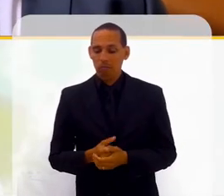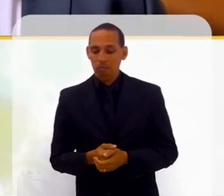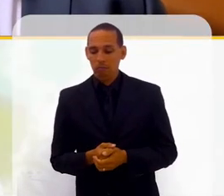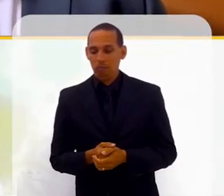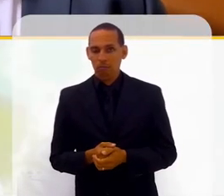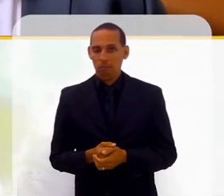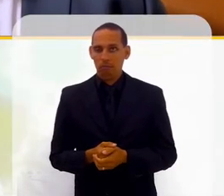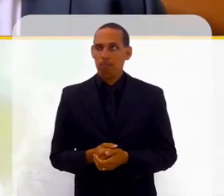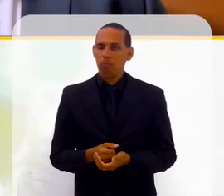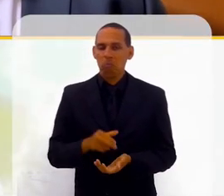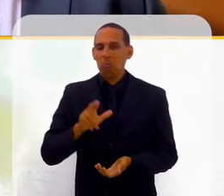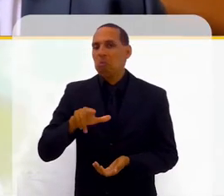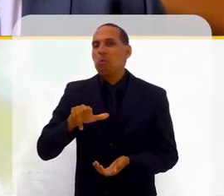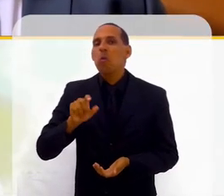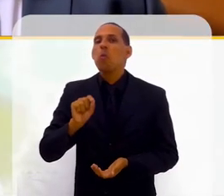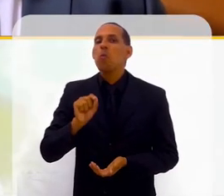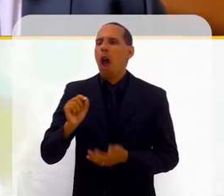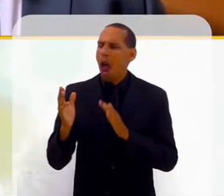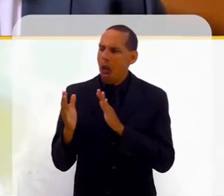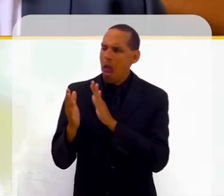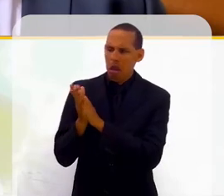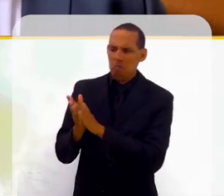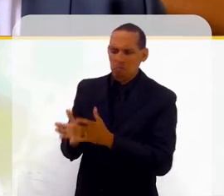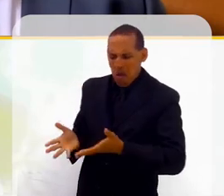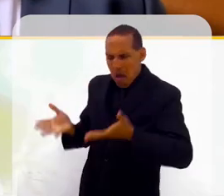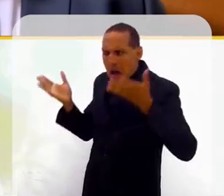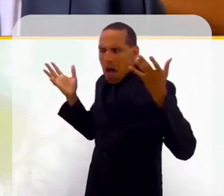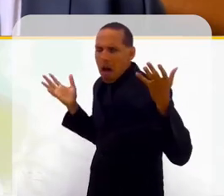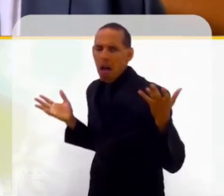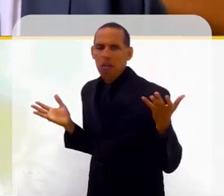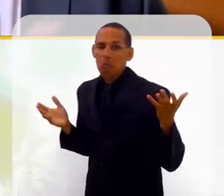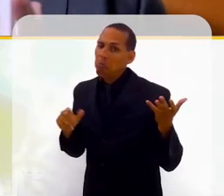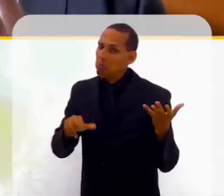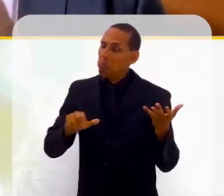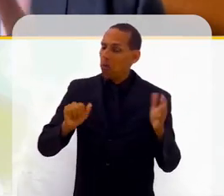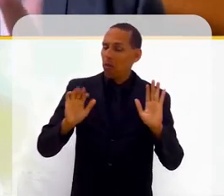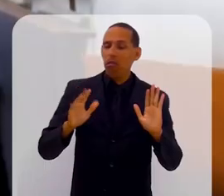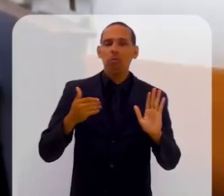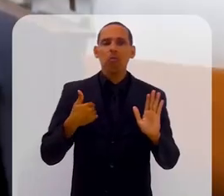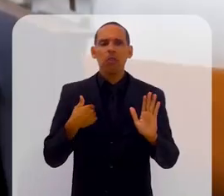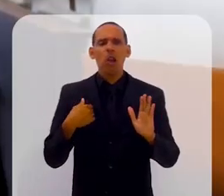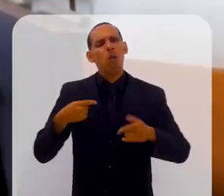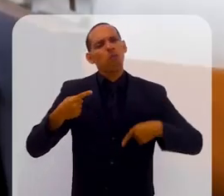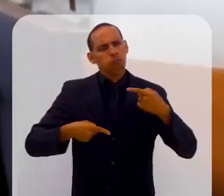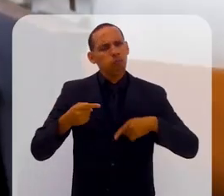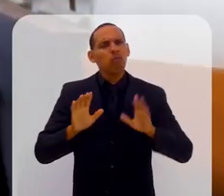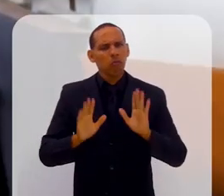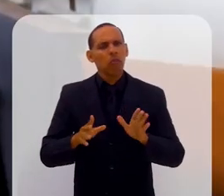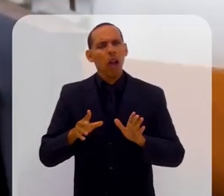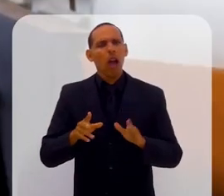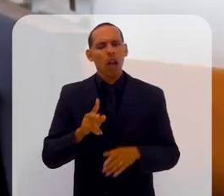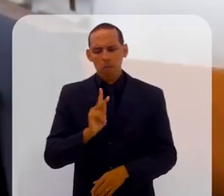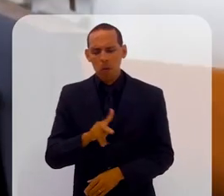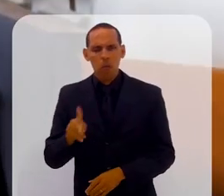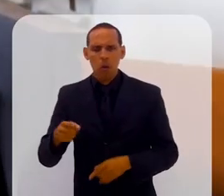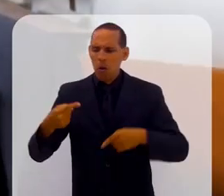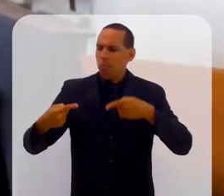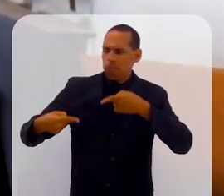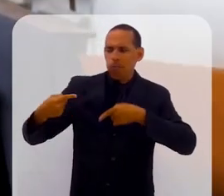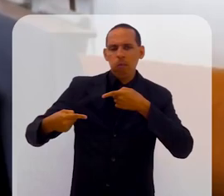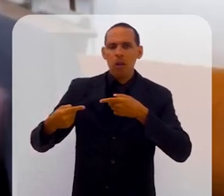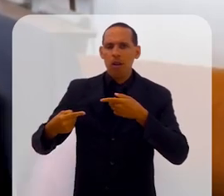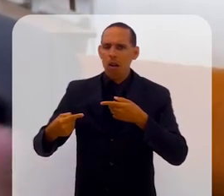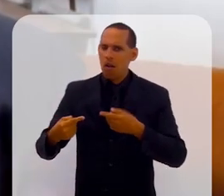caso de afrontar o professor. Até já discuti com o professor de forma, vamos dizer assim,